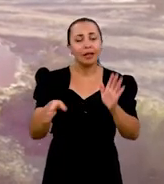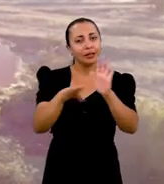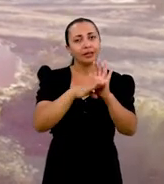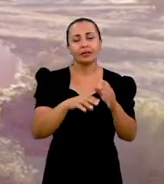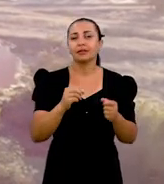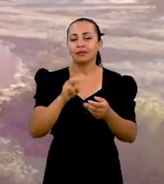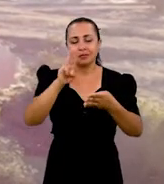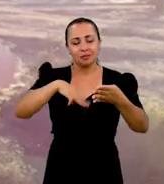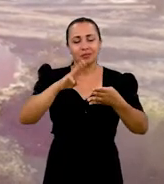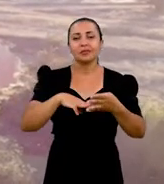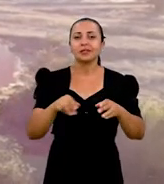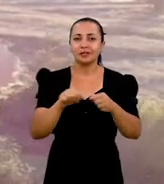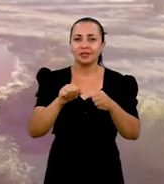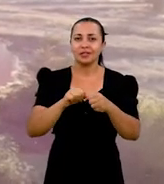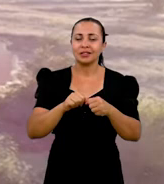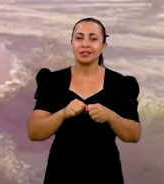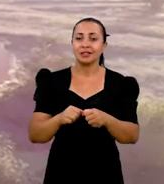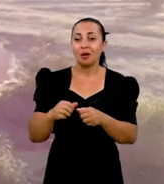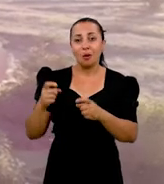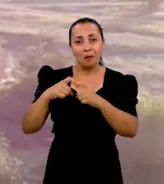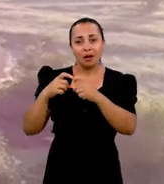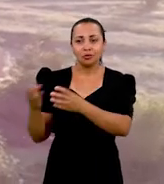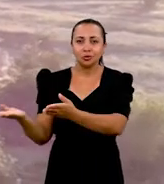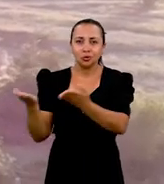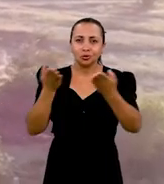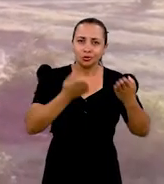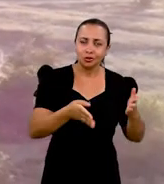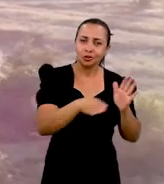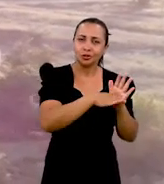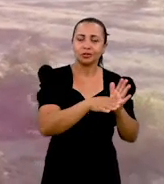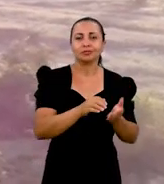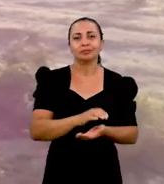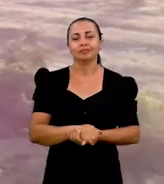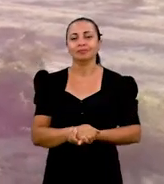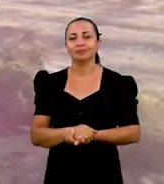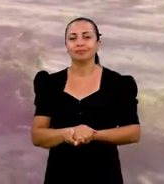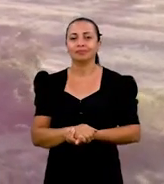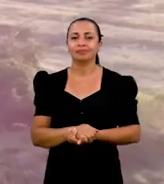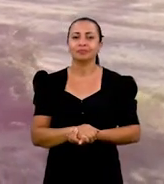até esse médico fazer presente à comunidade.